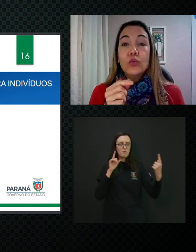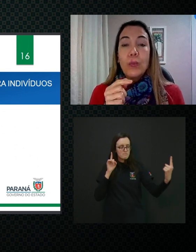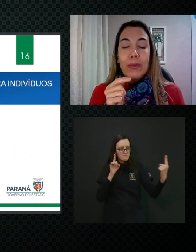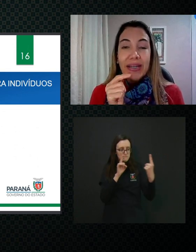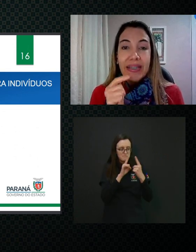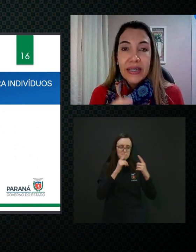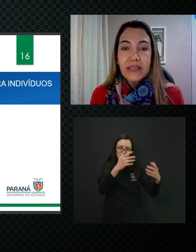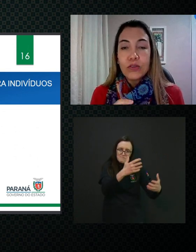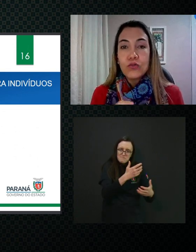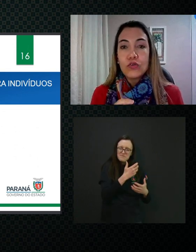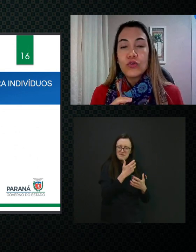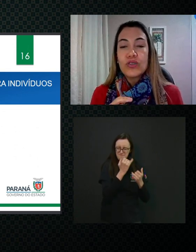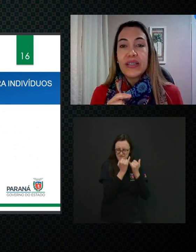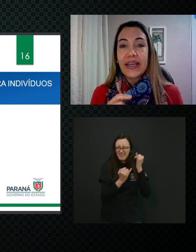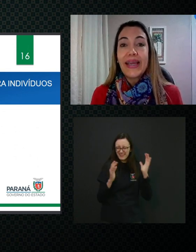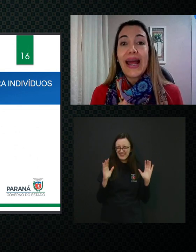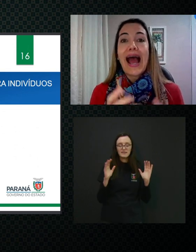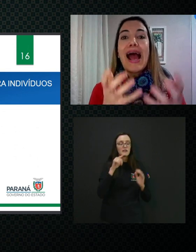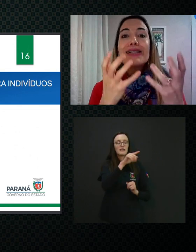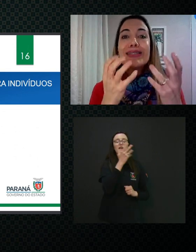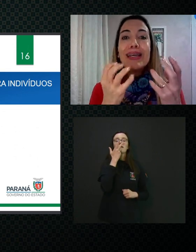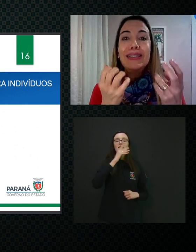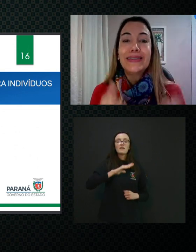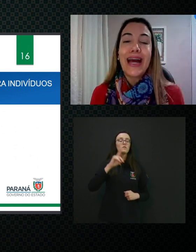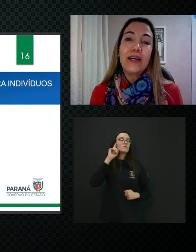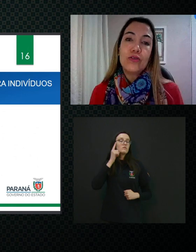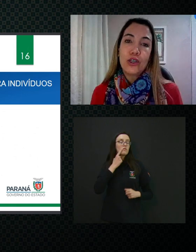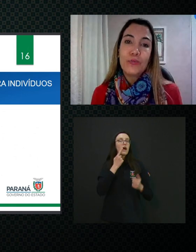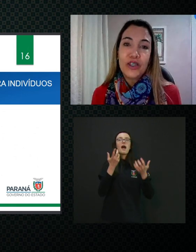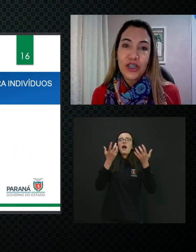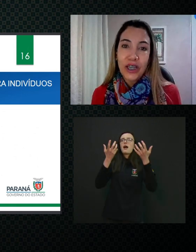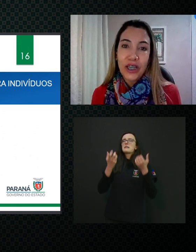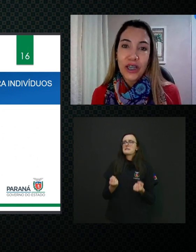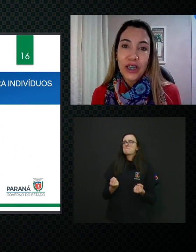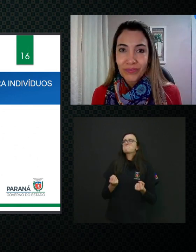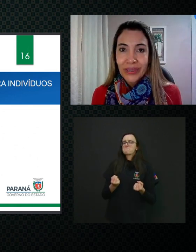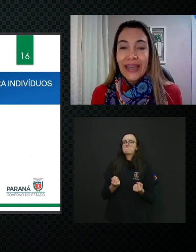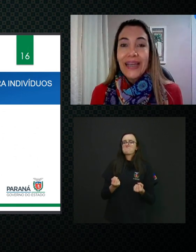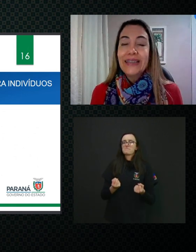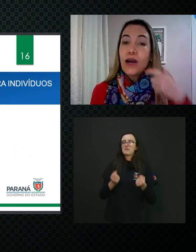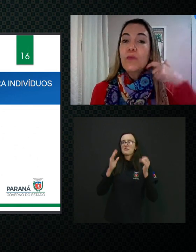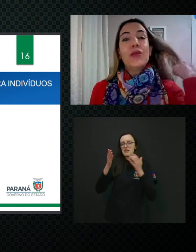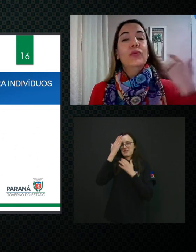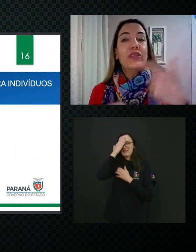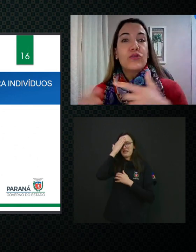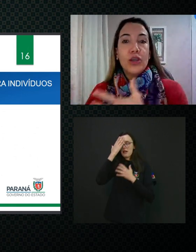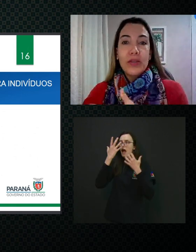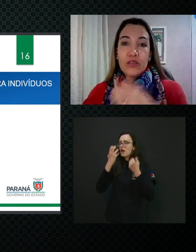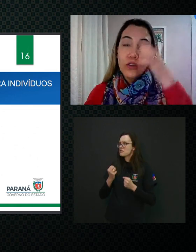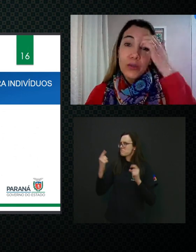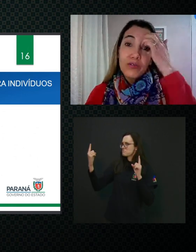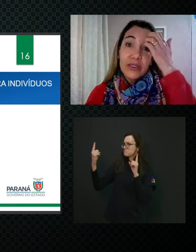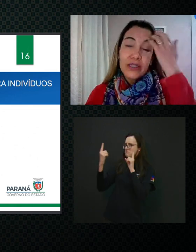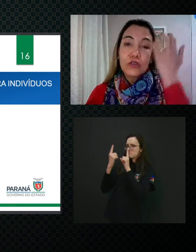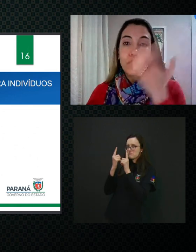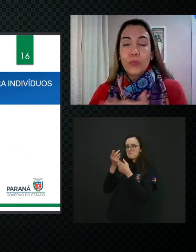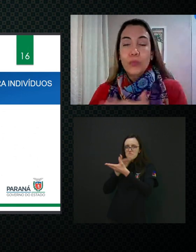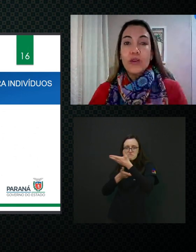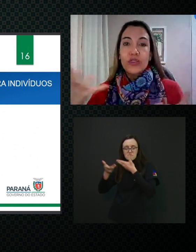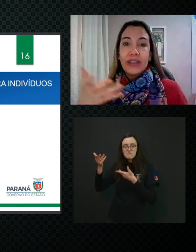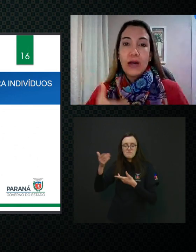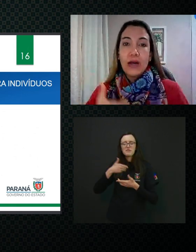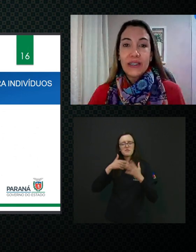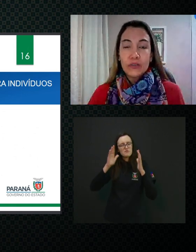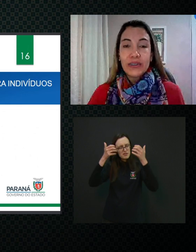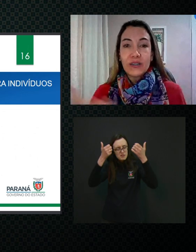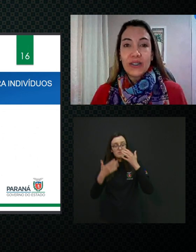da criança com surdocegueira aceitar o seu mediador. Então, por isso que eu menciono para vocês o